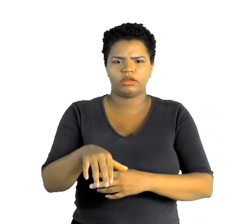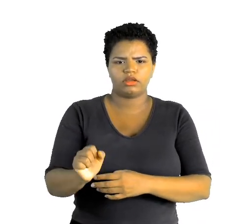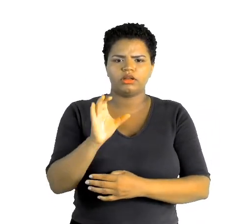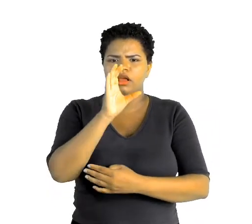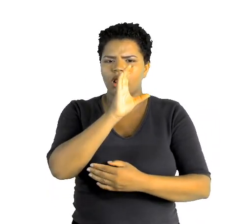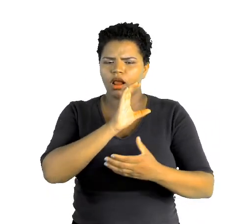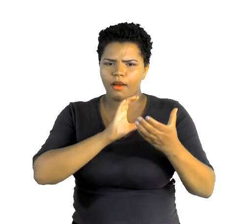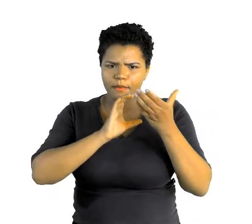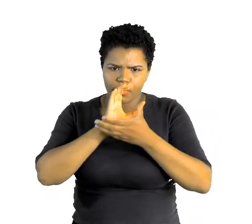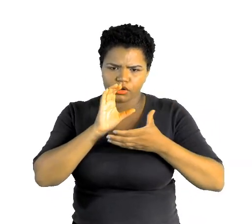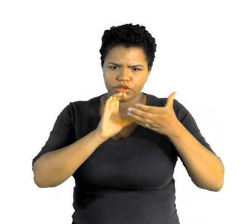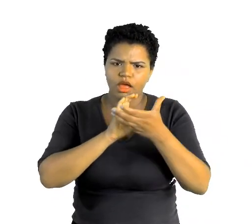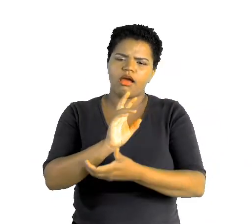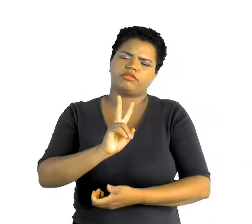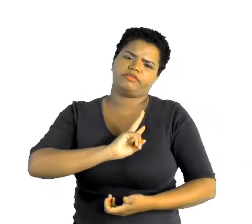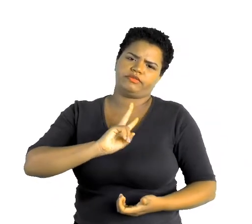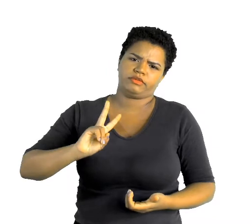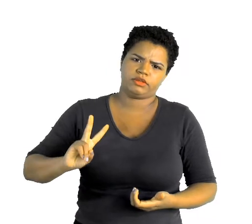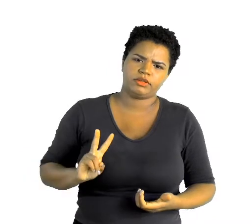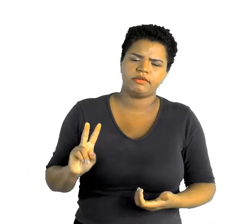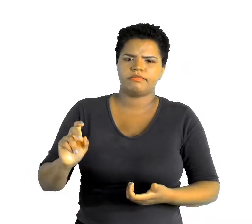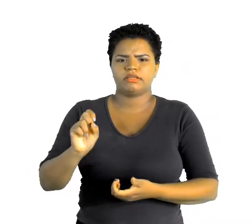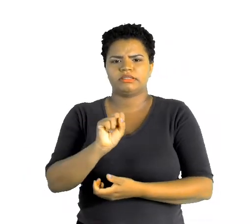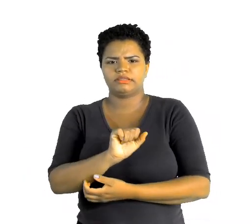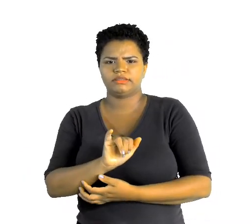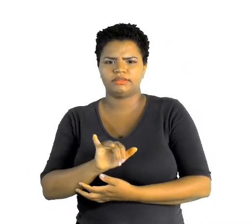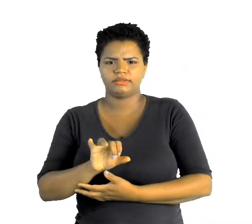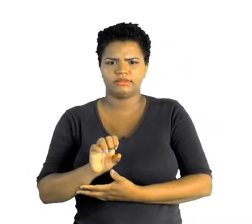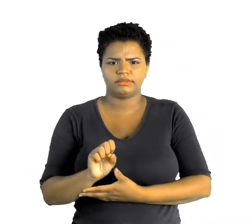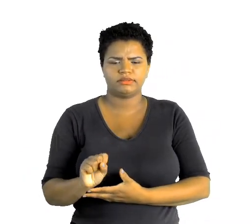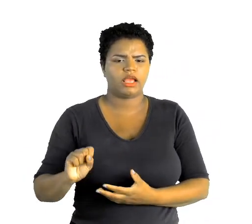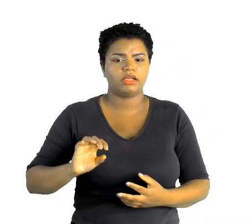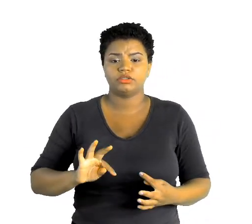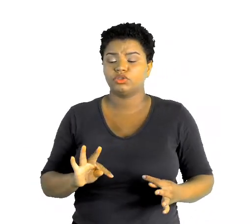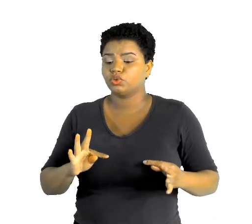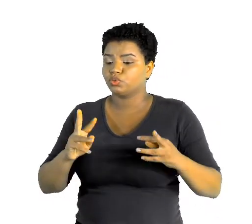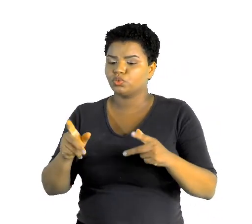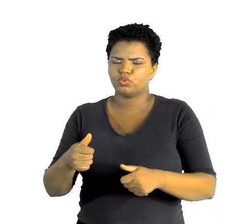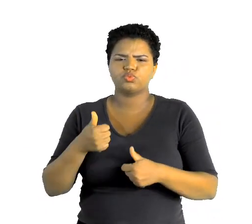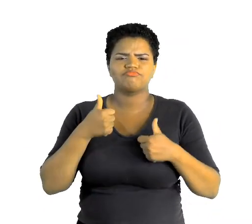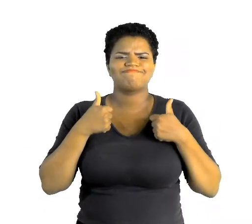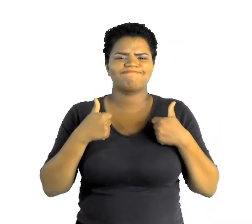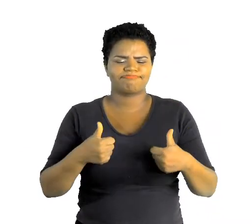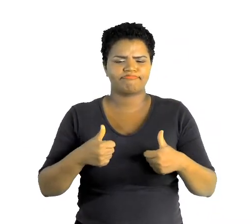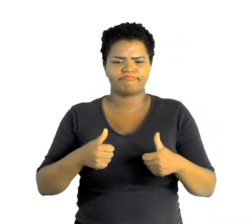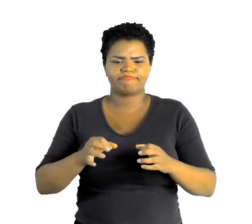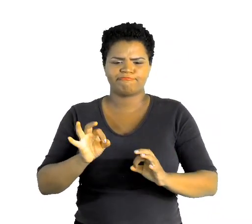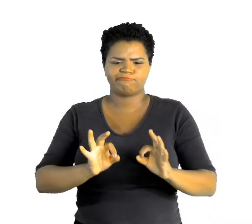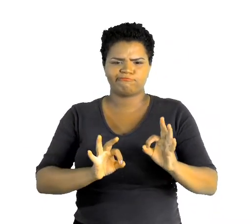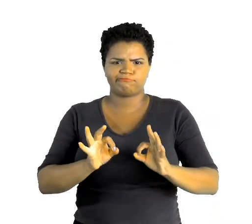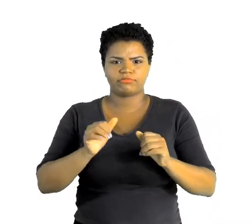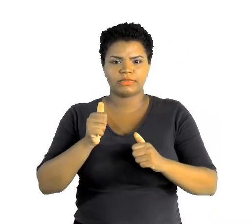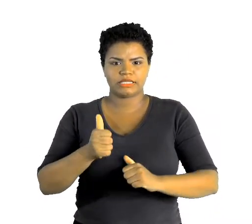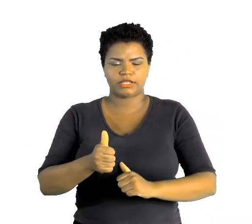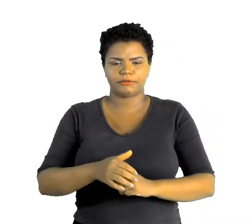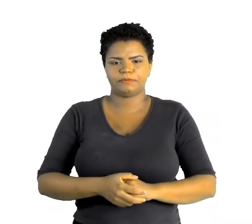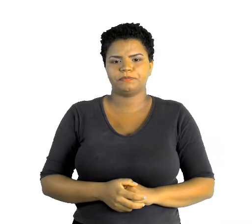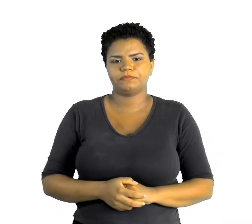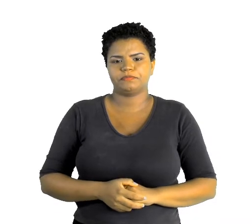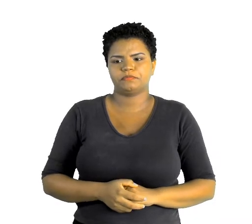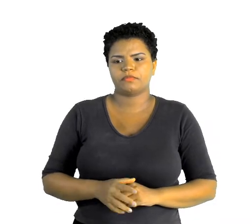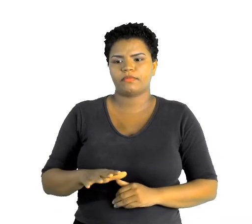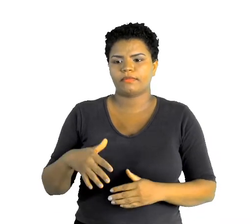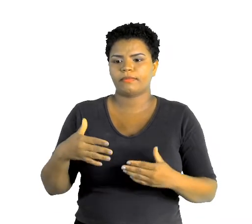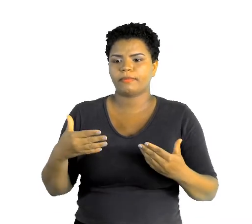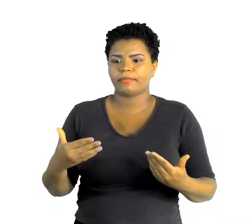quantidade certa de vitaminas, sais minerais, enfim, tudo bem regulado. A má nutrição, então, torna o nosso